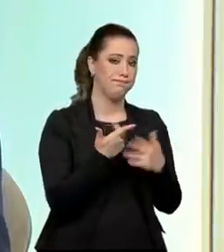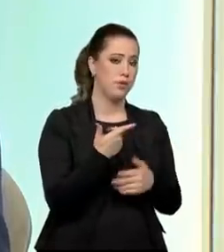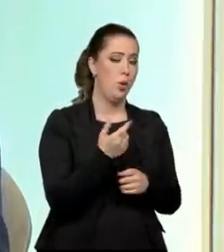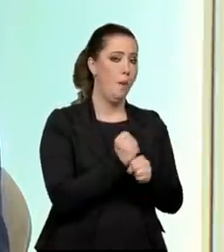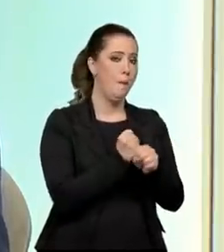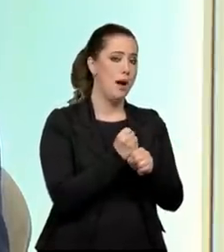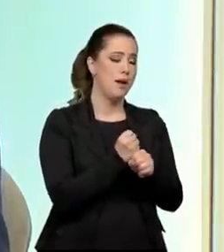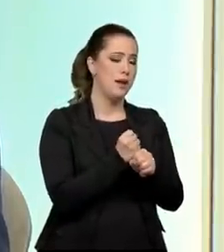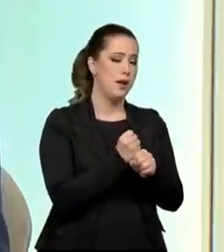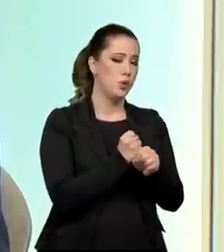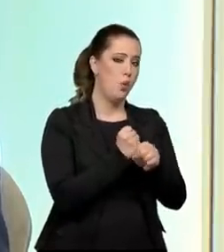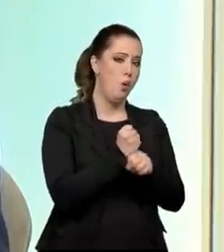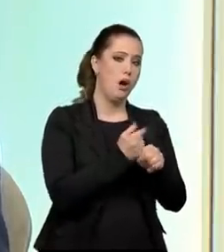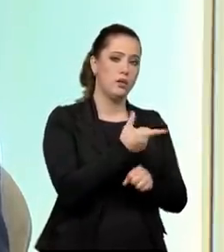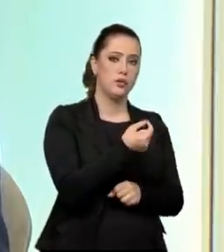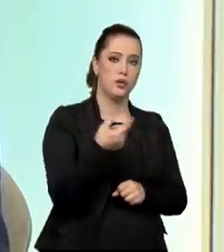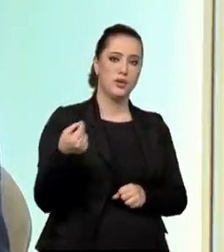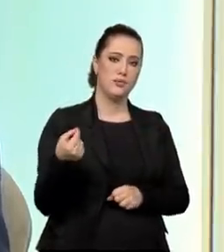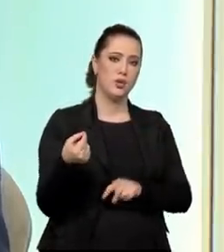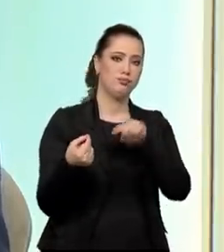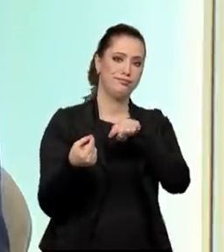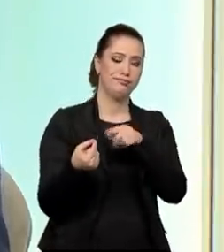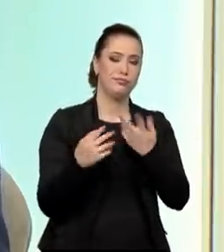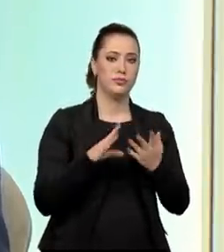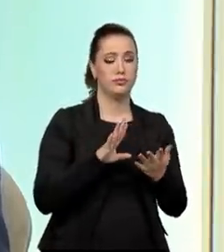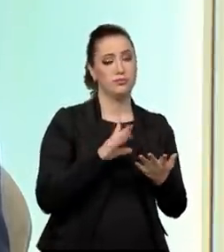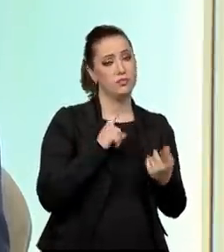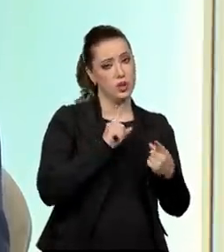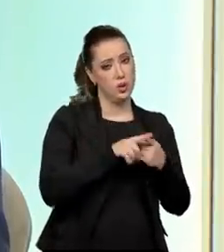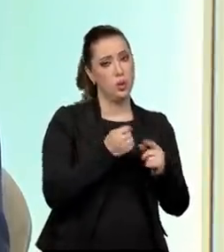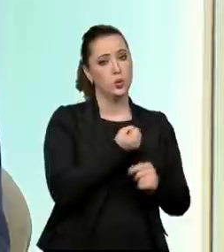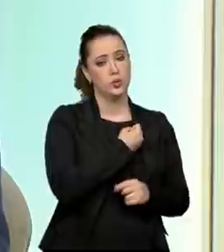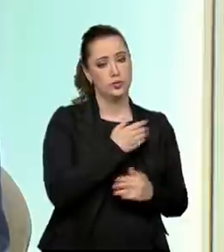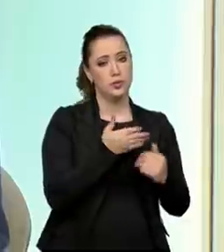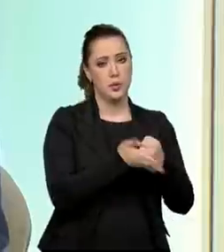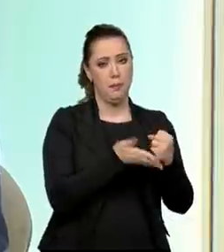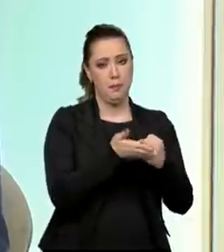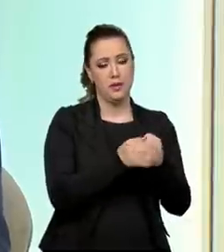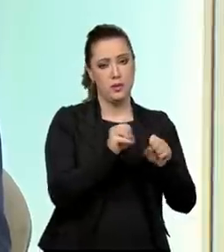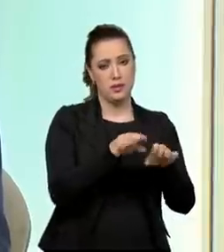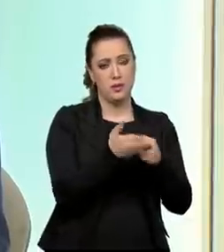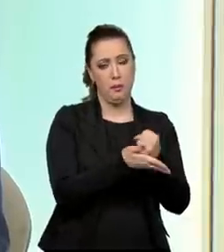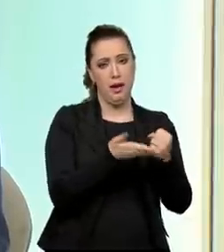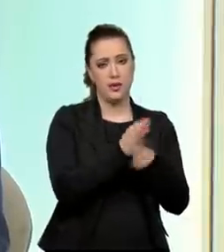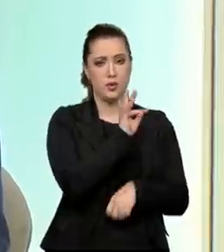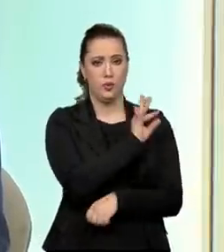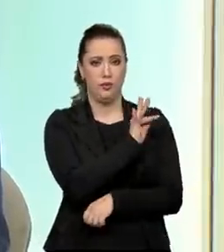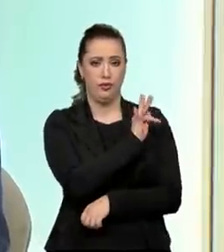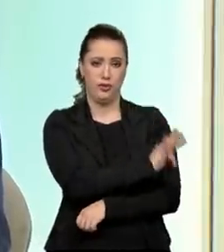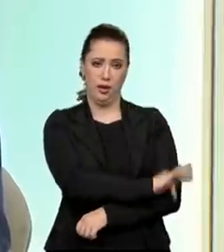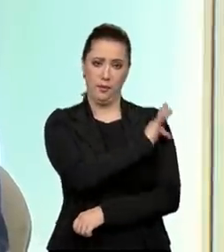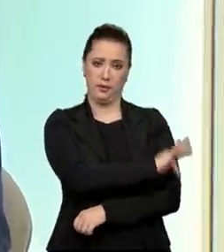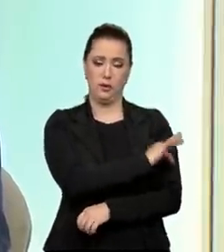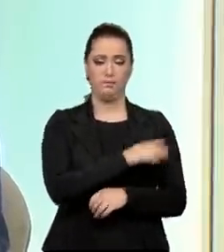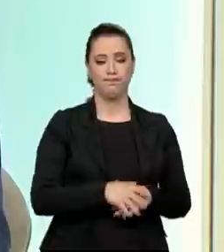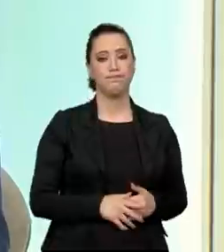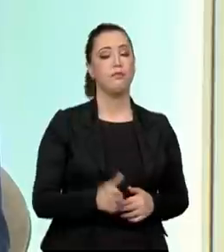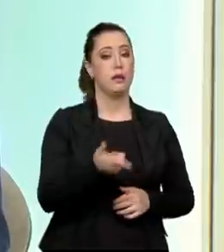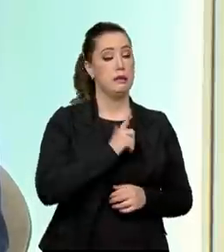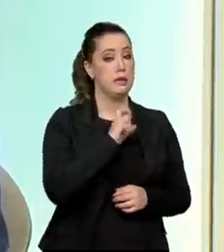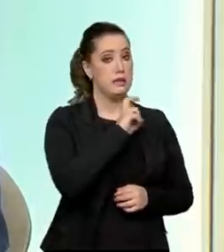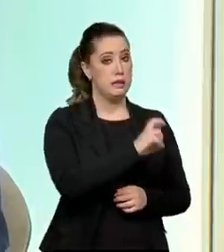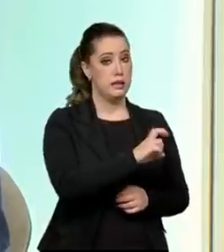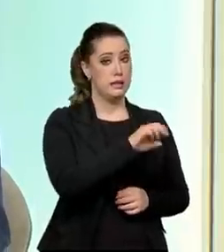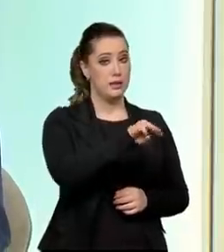em termos de frequência de crianças no ensino fundamental. Nós temos hoje no Brasil, estima-se, 5 milhões e 100